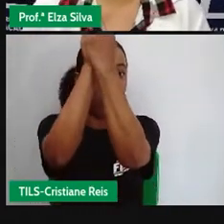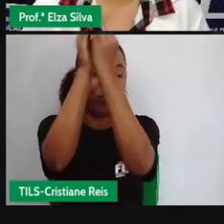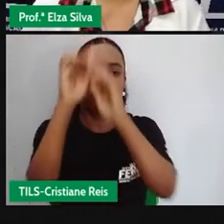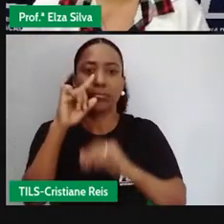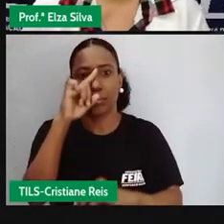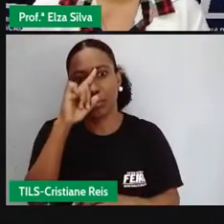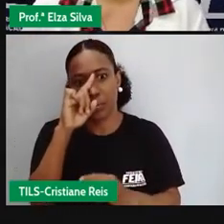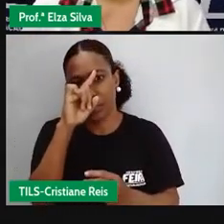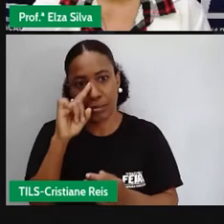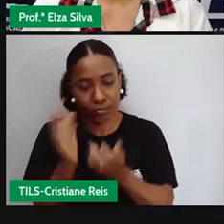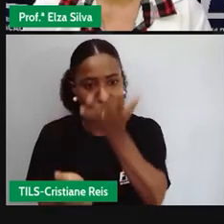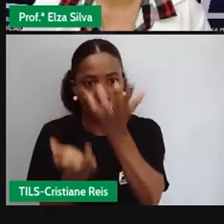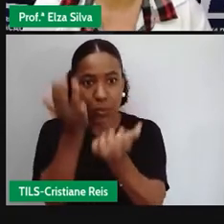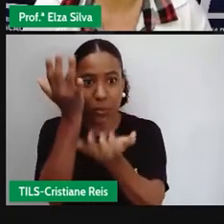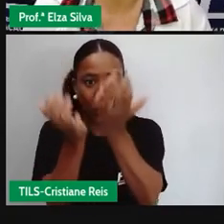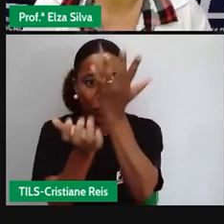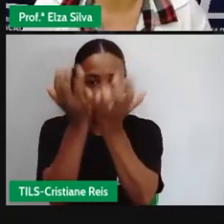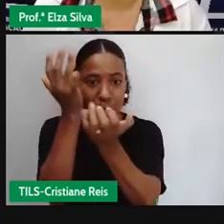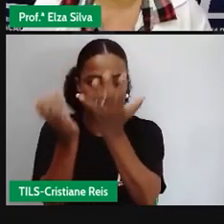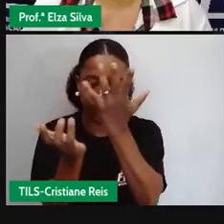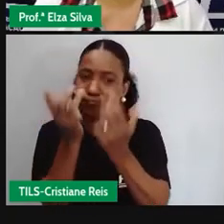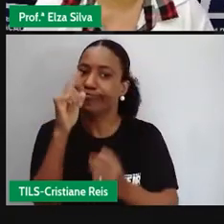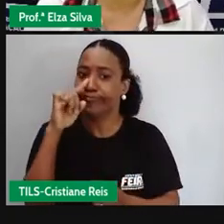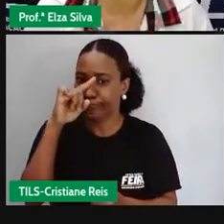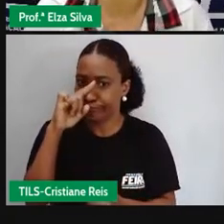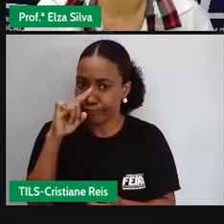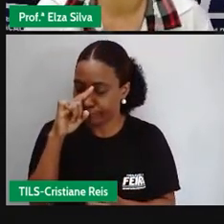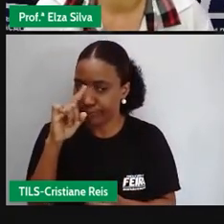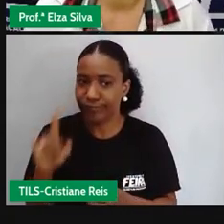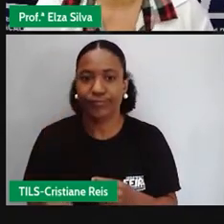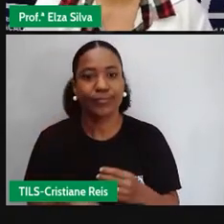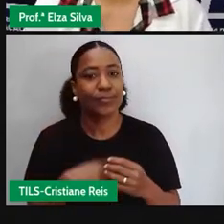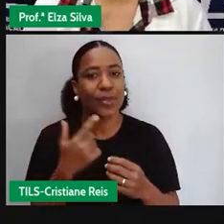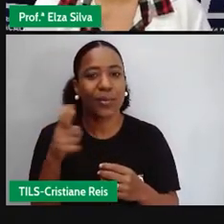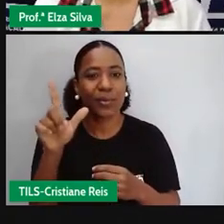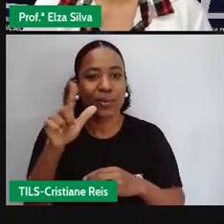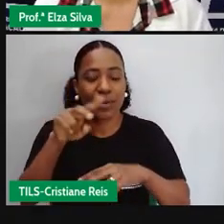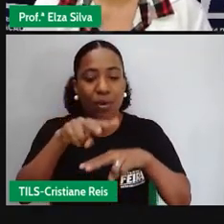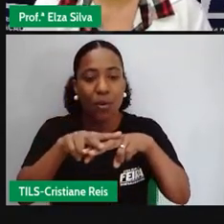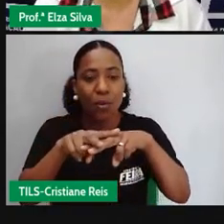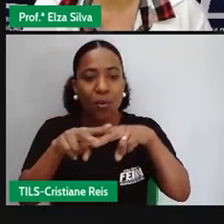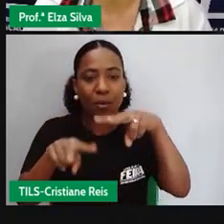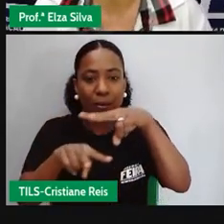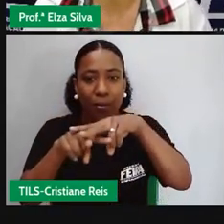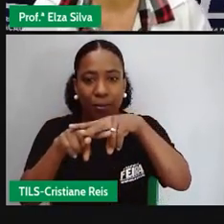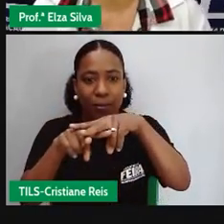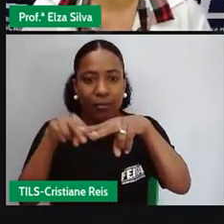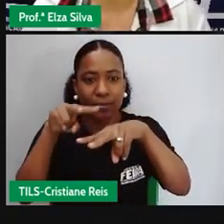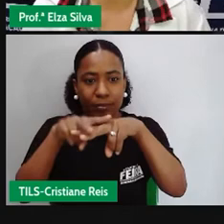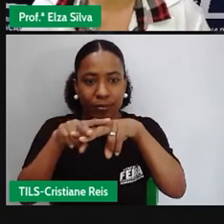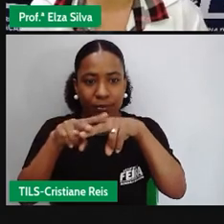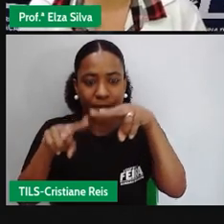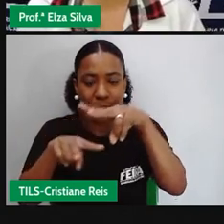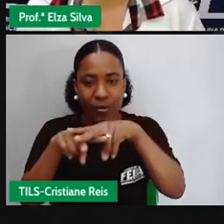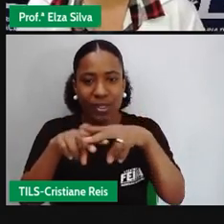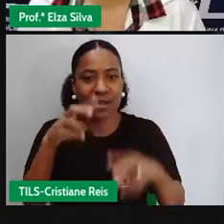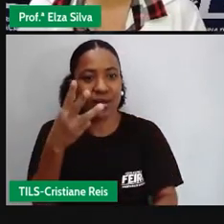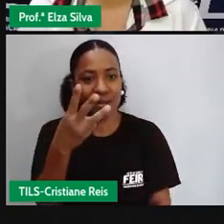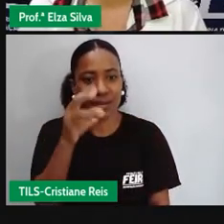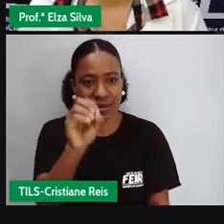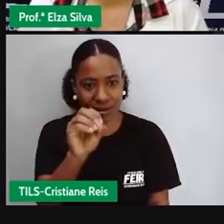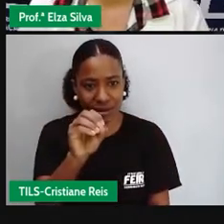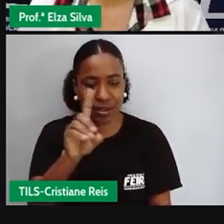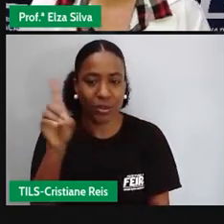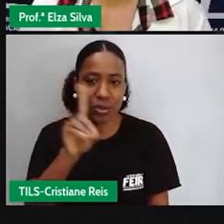pessoas em risco. A bonfire, a bonfire, fogueira, ela custa 30 dólares, 30 dólares.